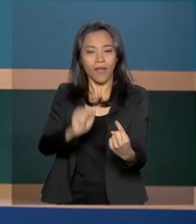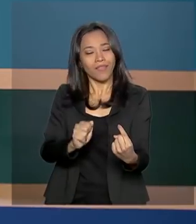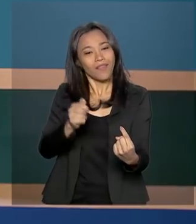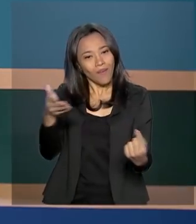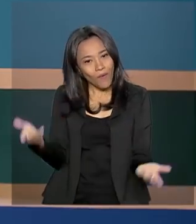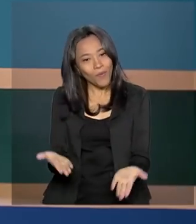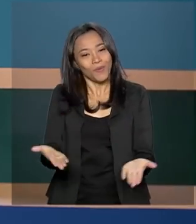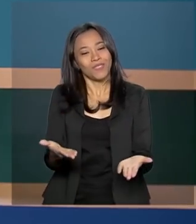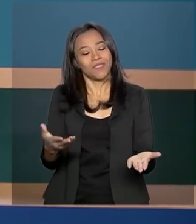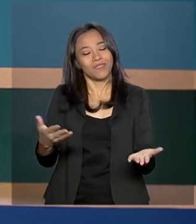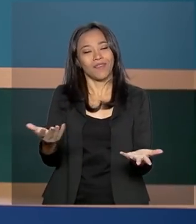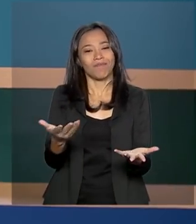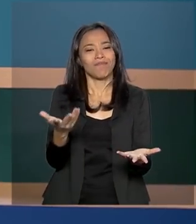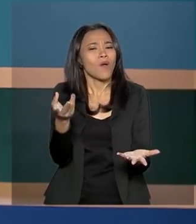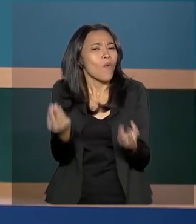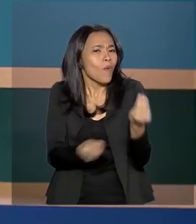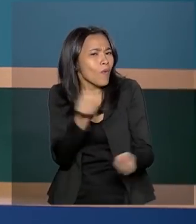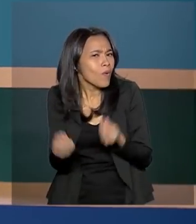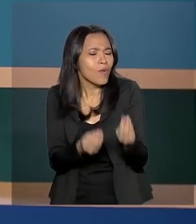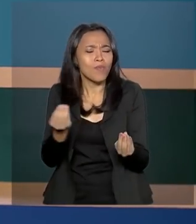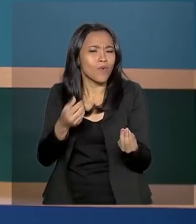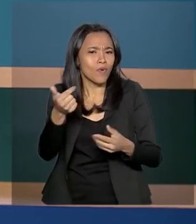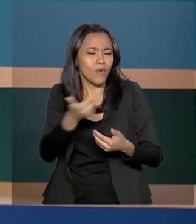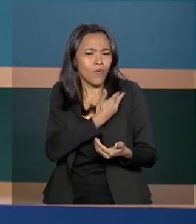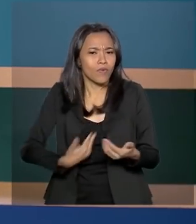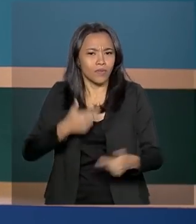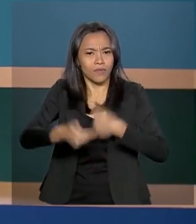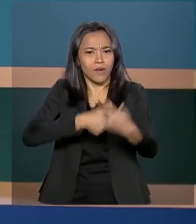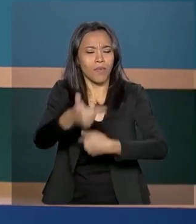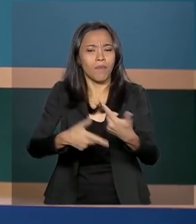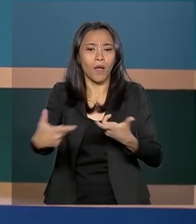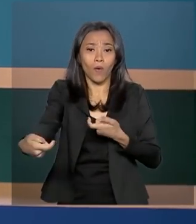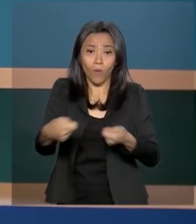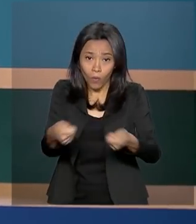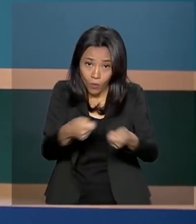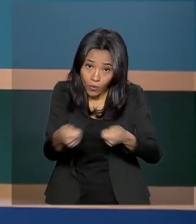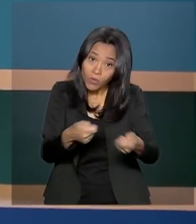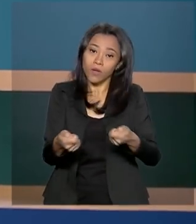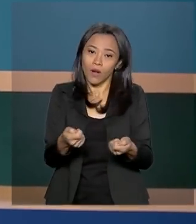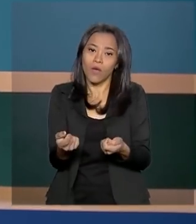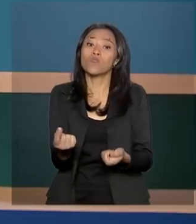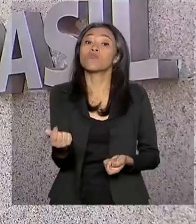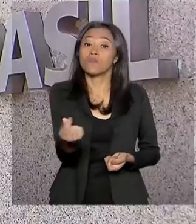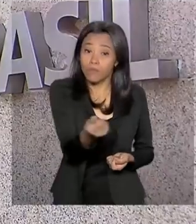especial da Luana Karen, como o governo trabalha para controlar os preços das mercadorias.